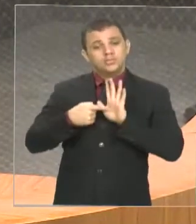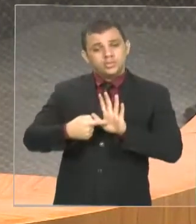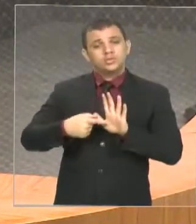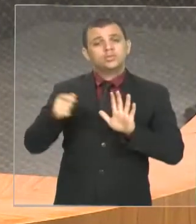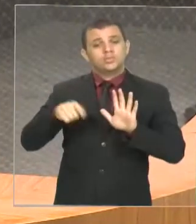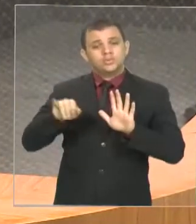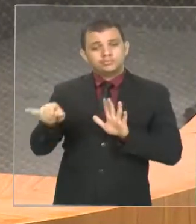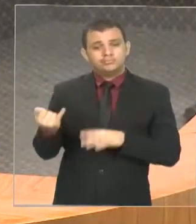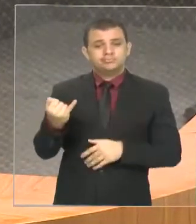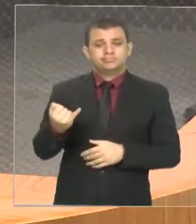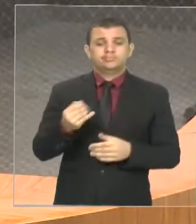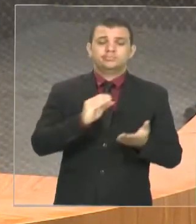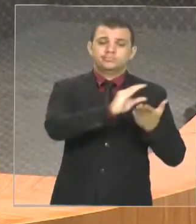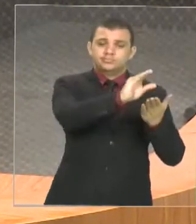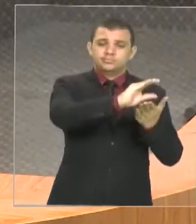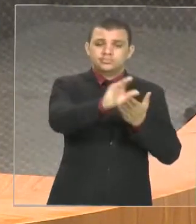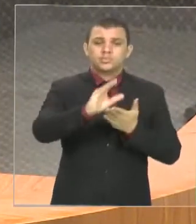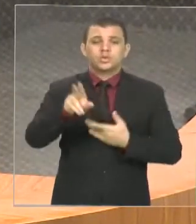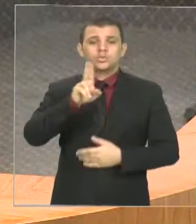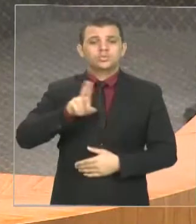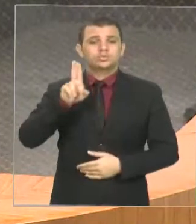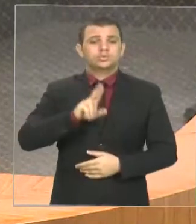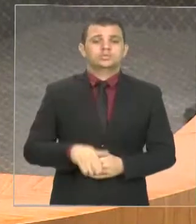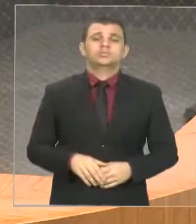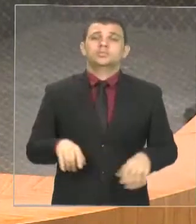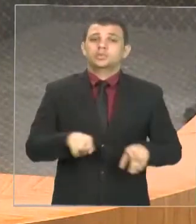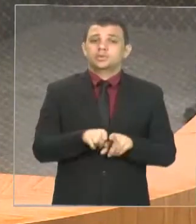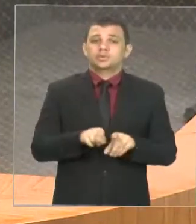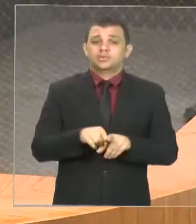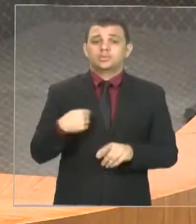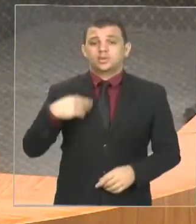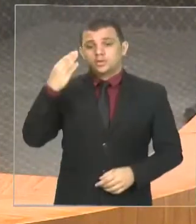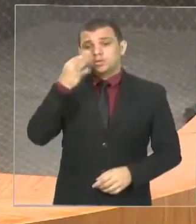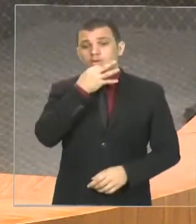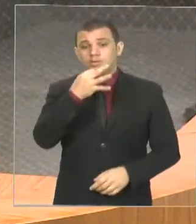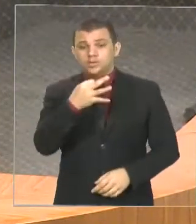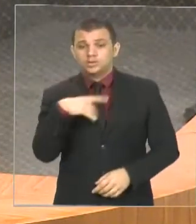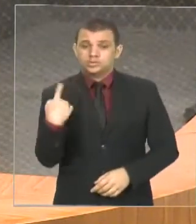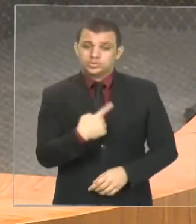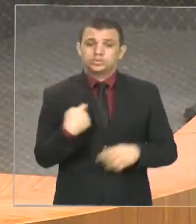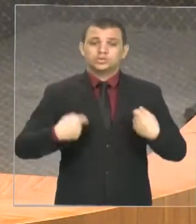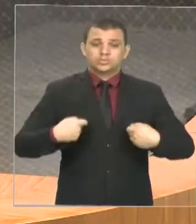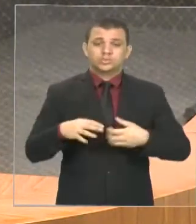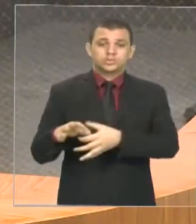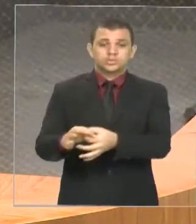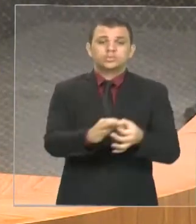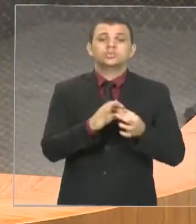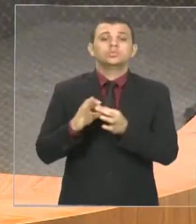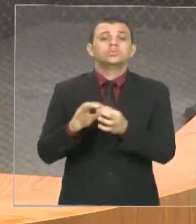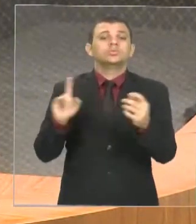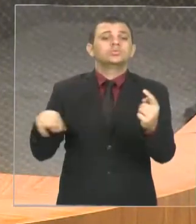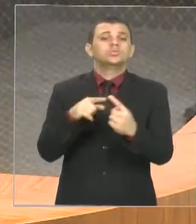serão utilizados. E aqui eu acho que a gente tem que se unir no sentido de